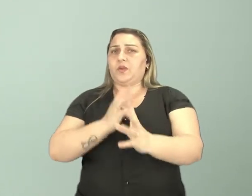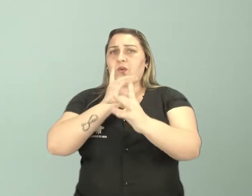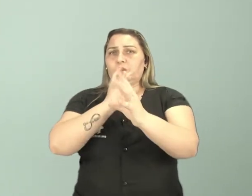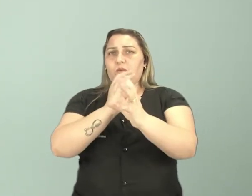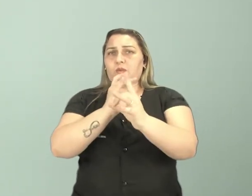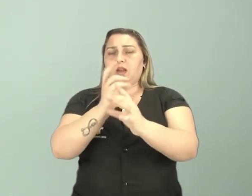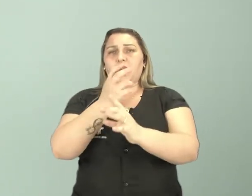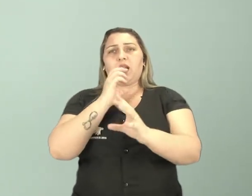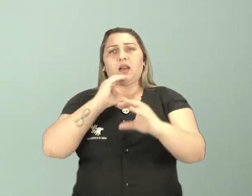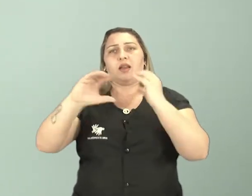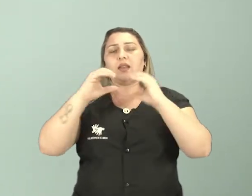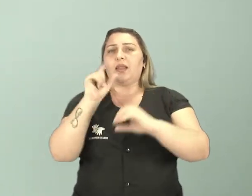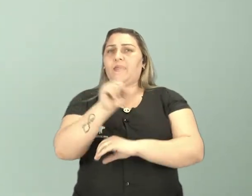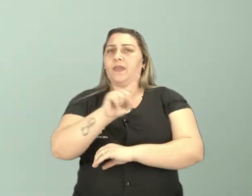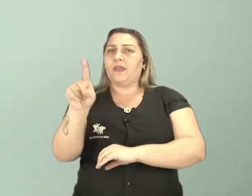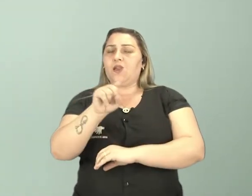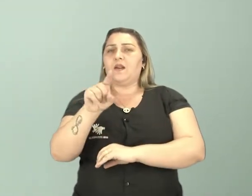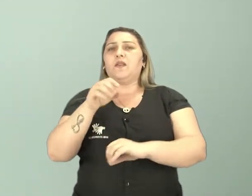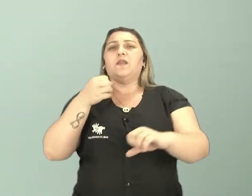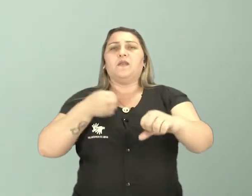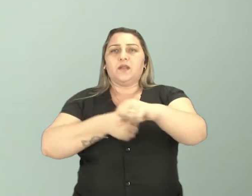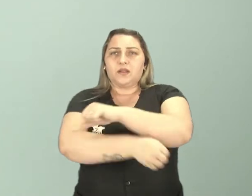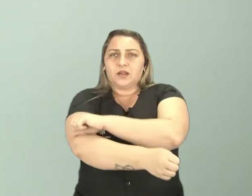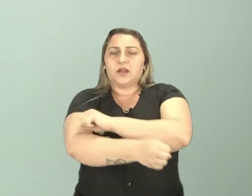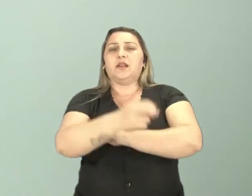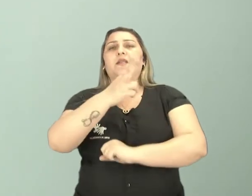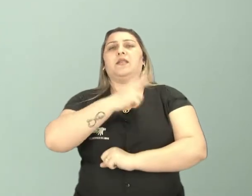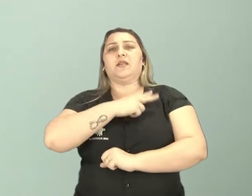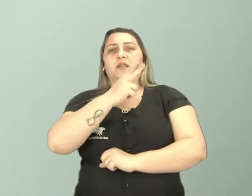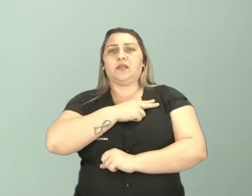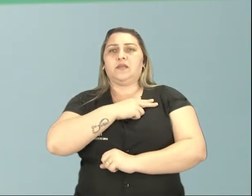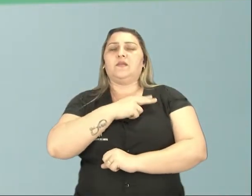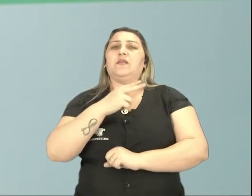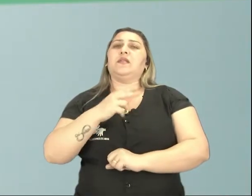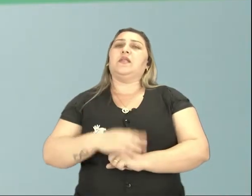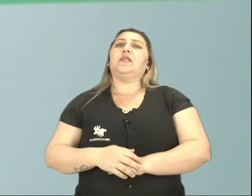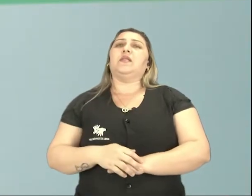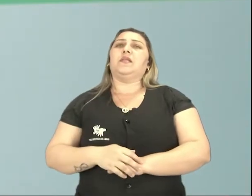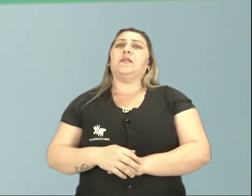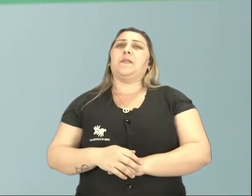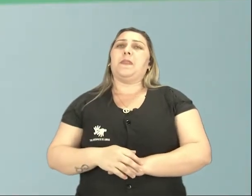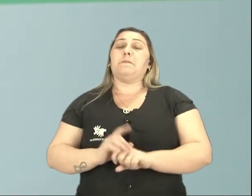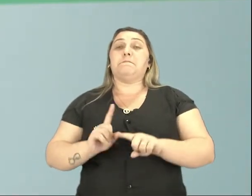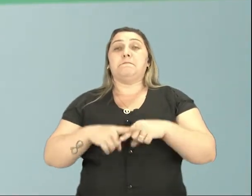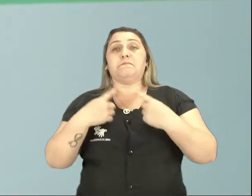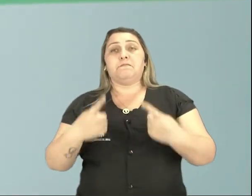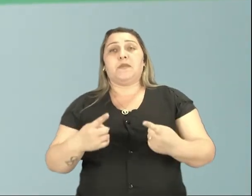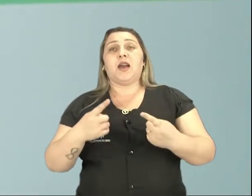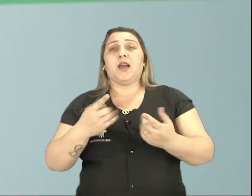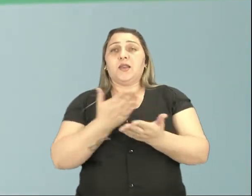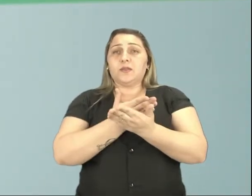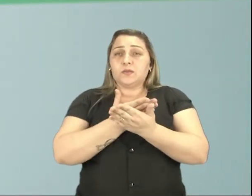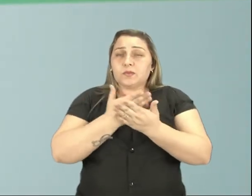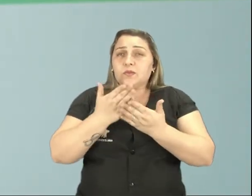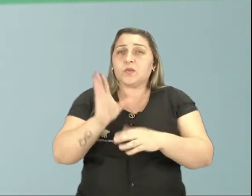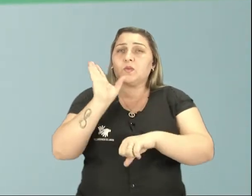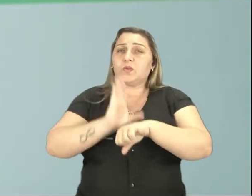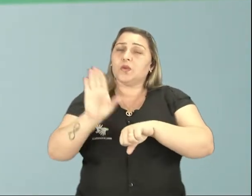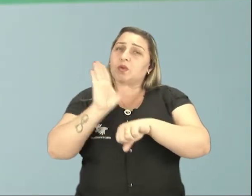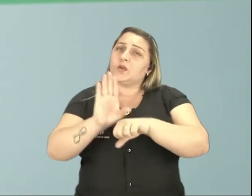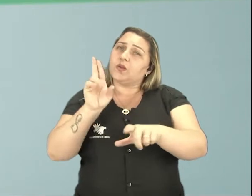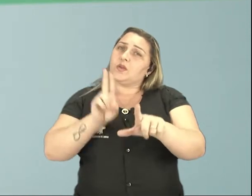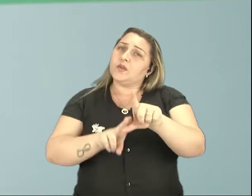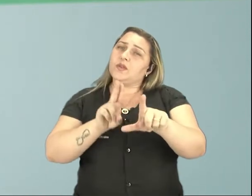cantar. Não. Você vai entrar lá, vai se especializar sim, com certeza, Mas o intuito do curso de